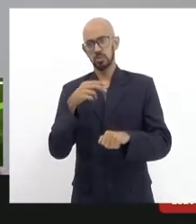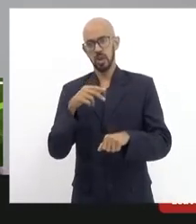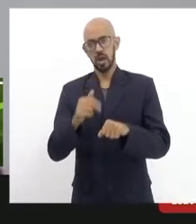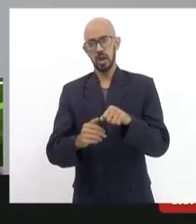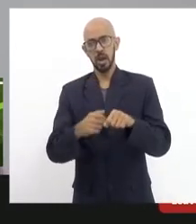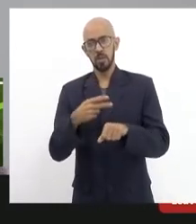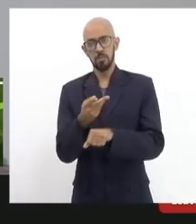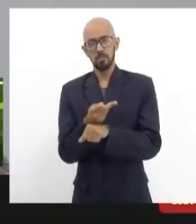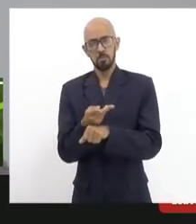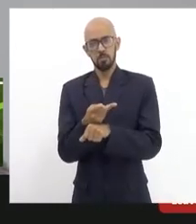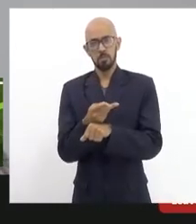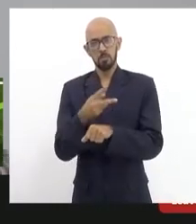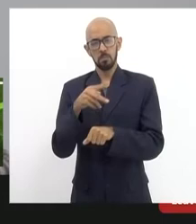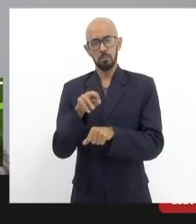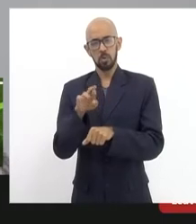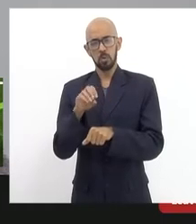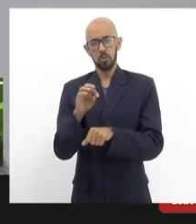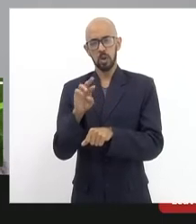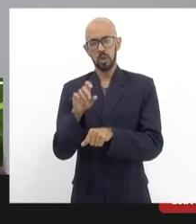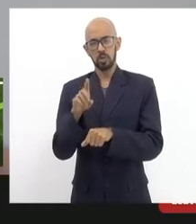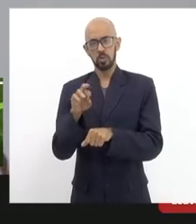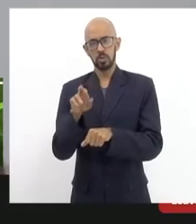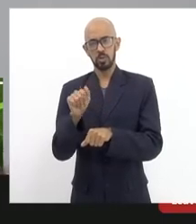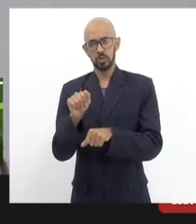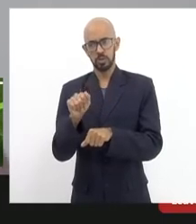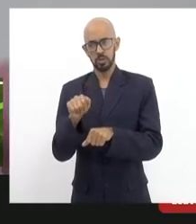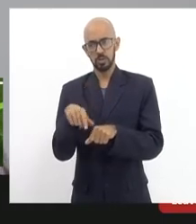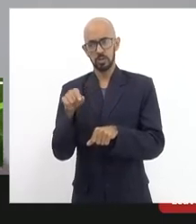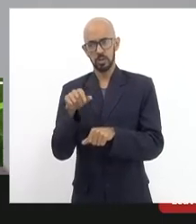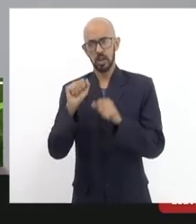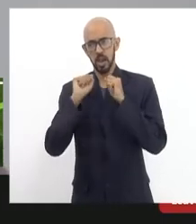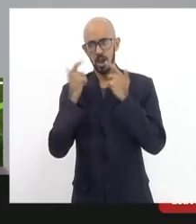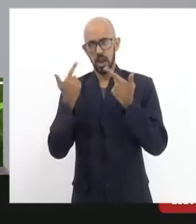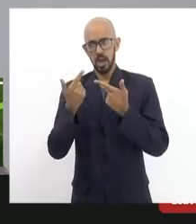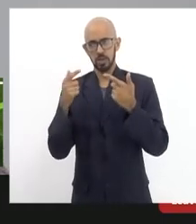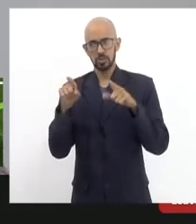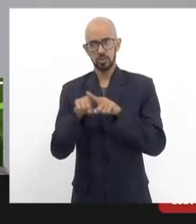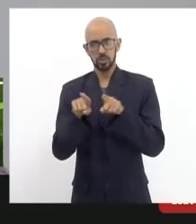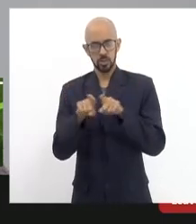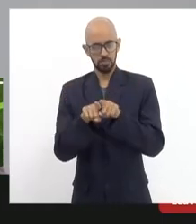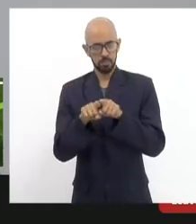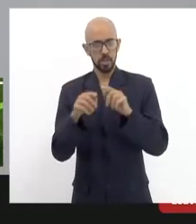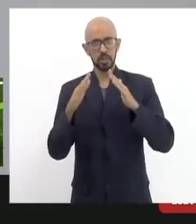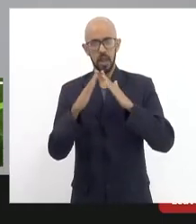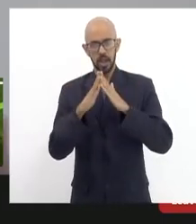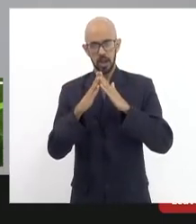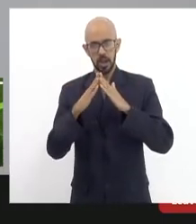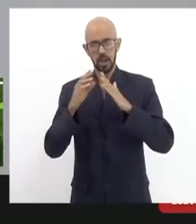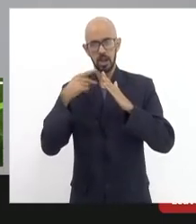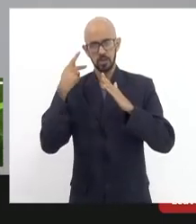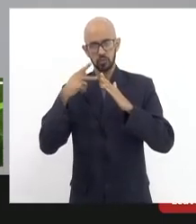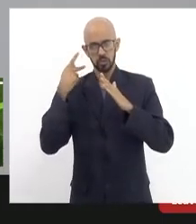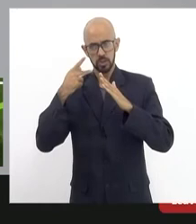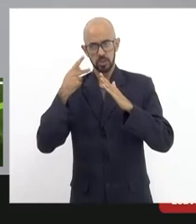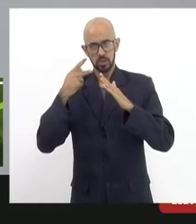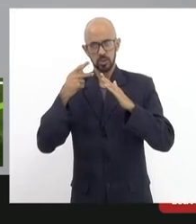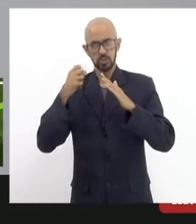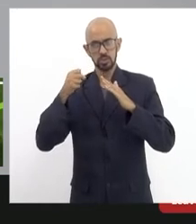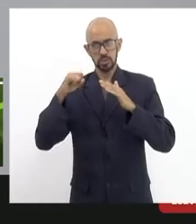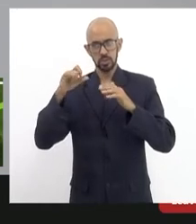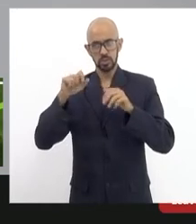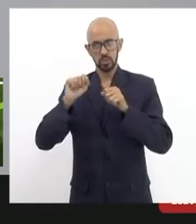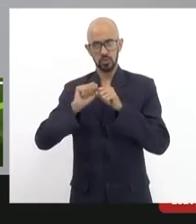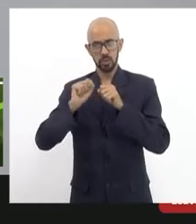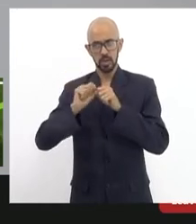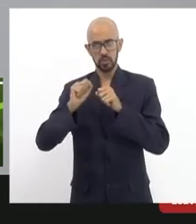Lerge Lindeberg a Tainá e o Reimon podem ver se a procuradoria da Câmara Municipal também se a gente pode fazer isso em conjunto se a pode